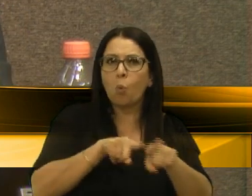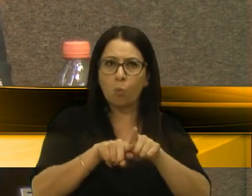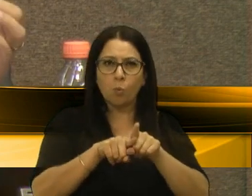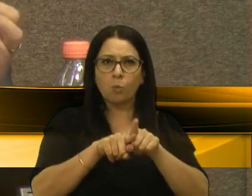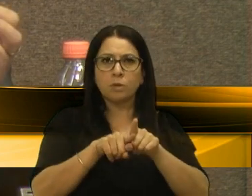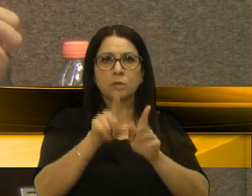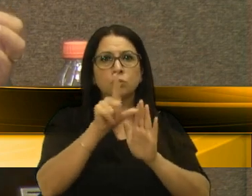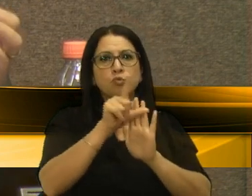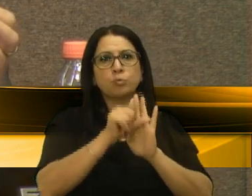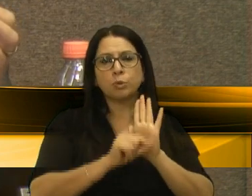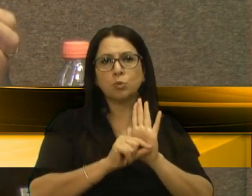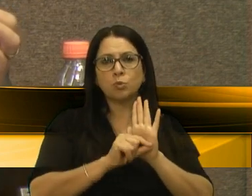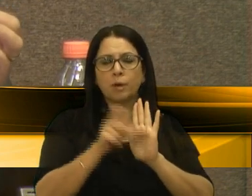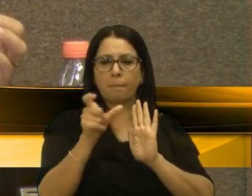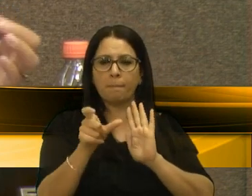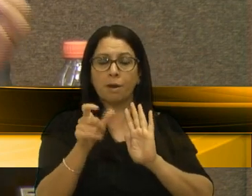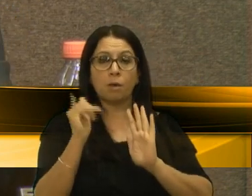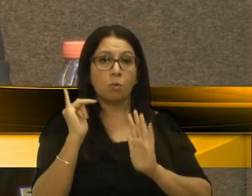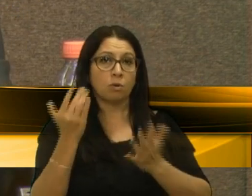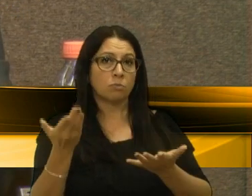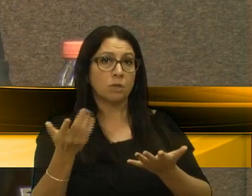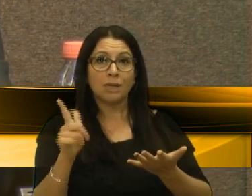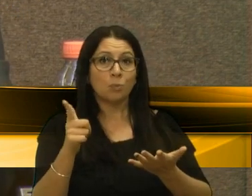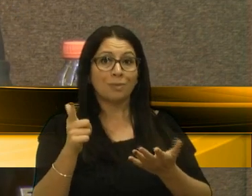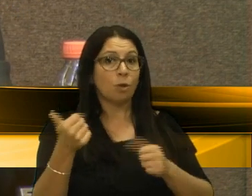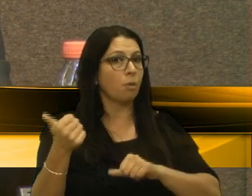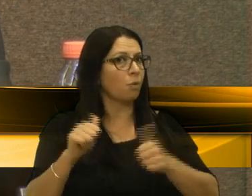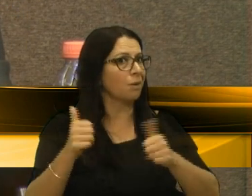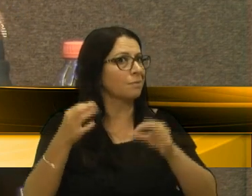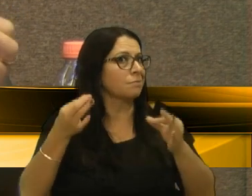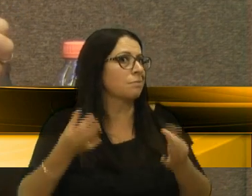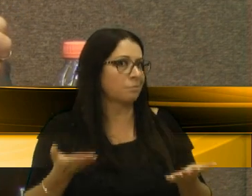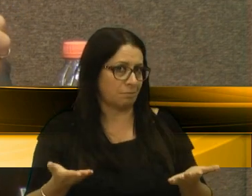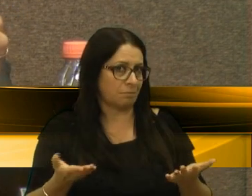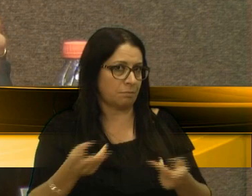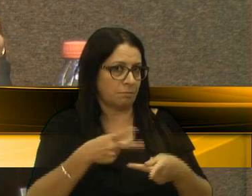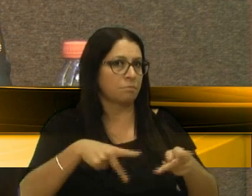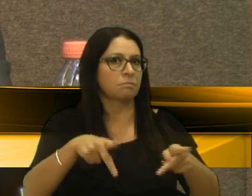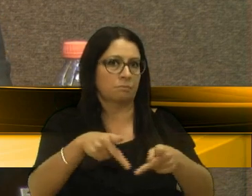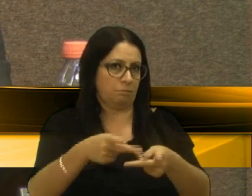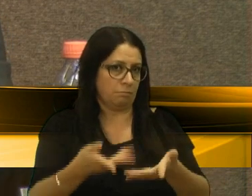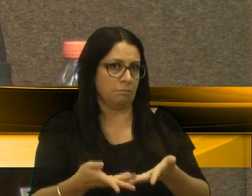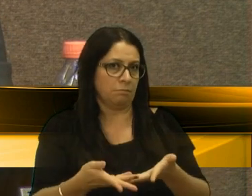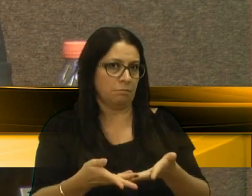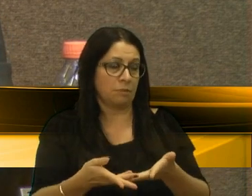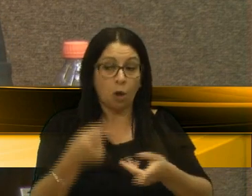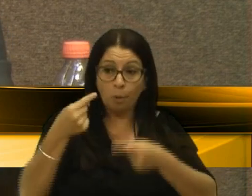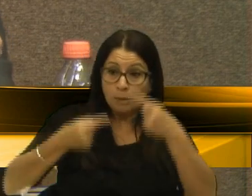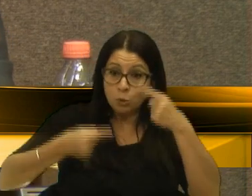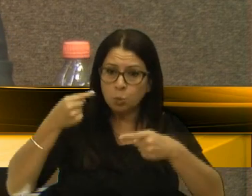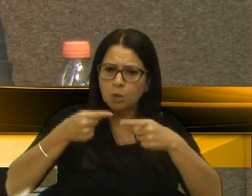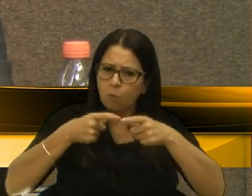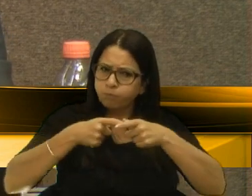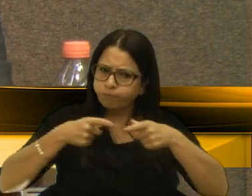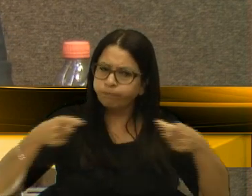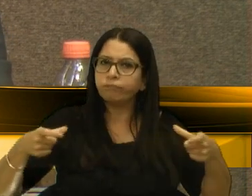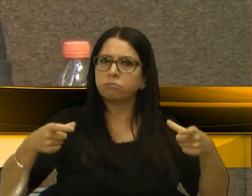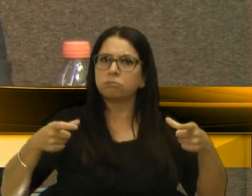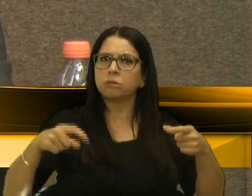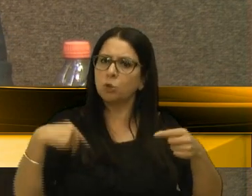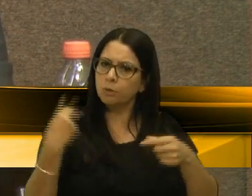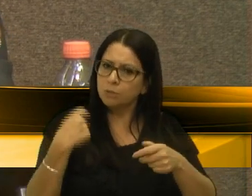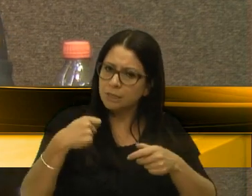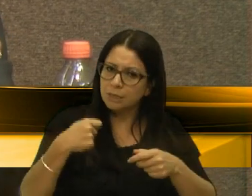diminua a passagem de ônibus e não tenha uma qualidade devida à nossa população. Então, é uma discussão muito ampla e que nós